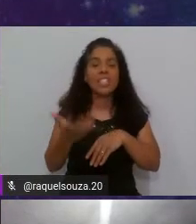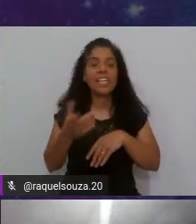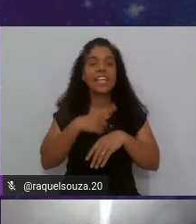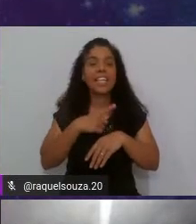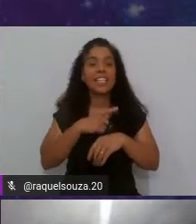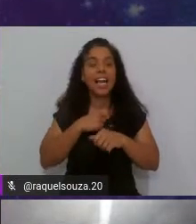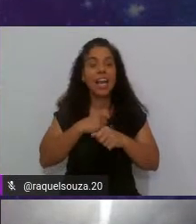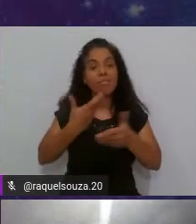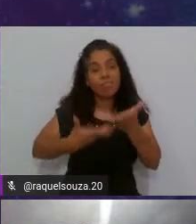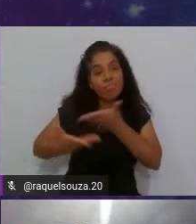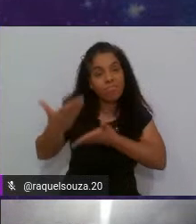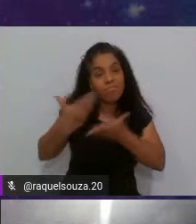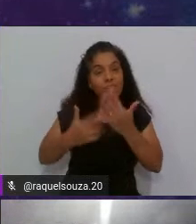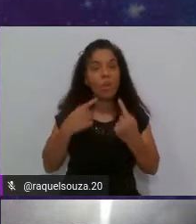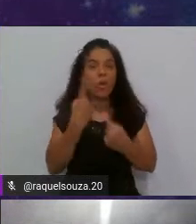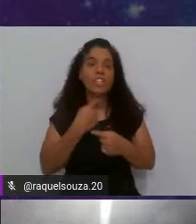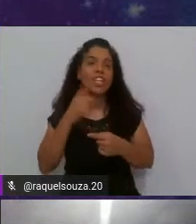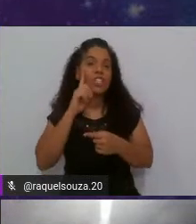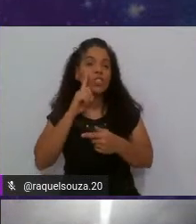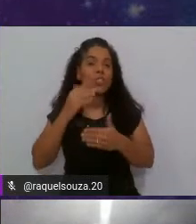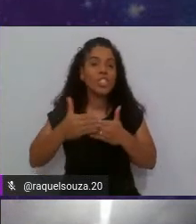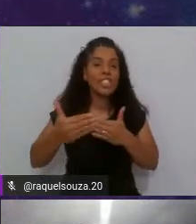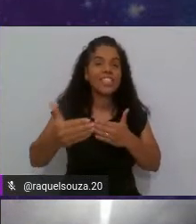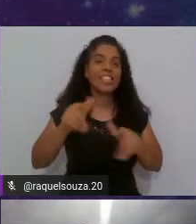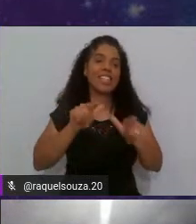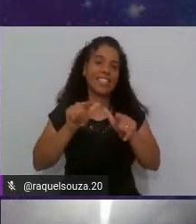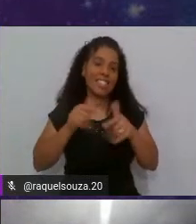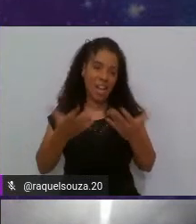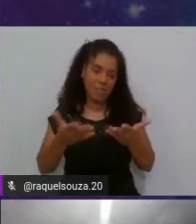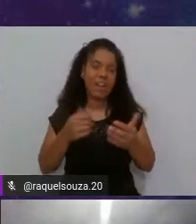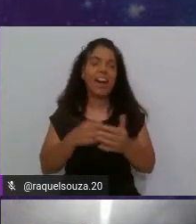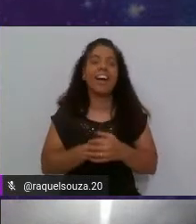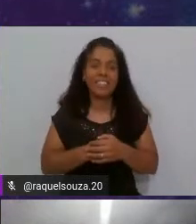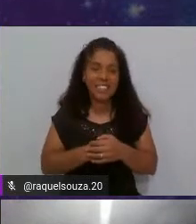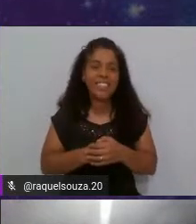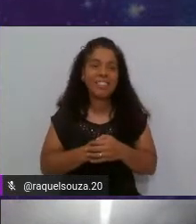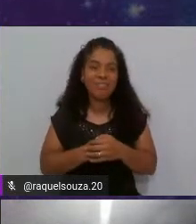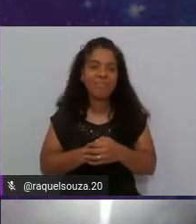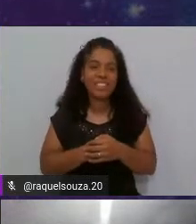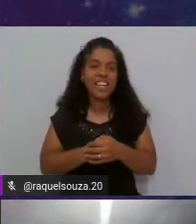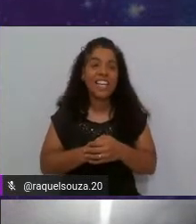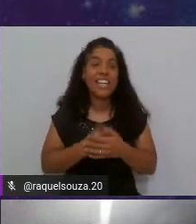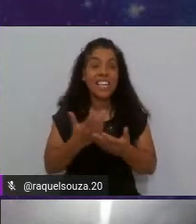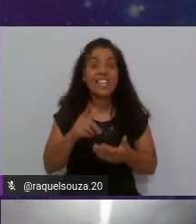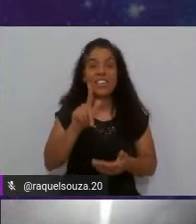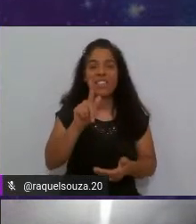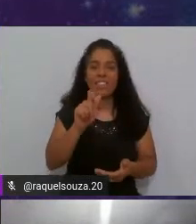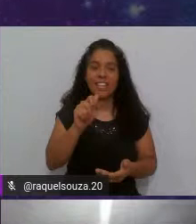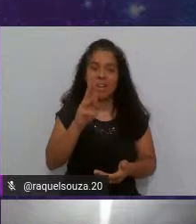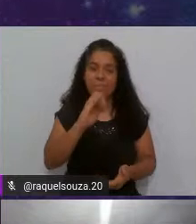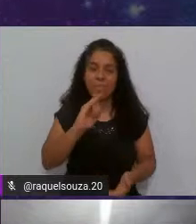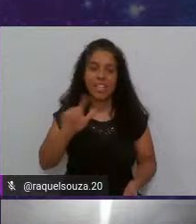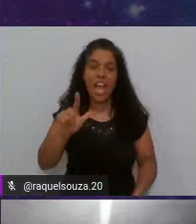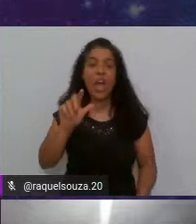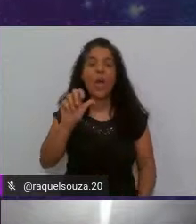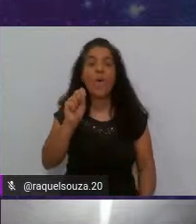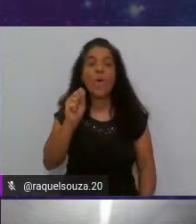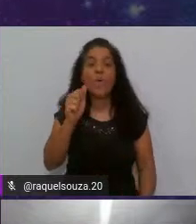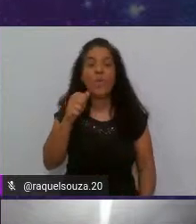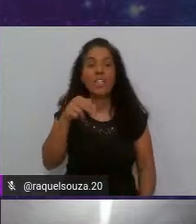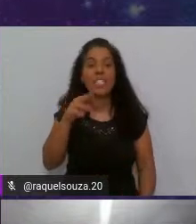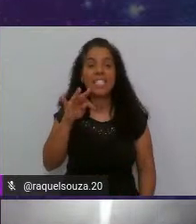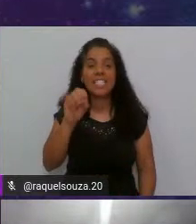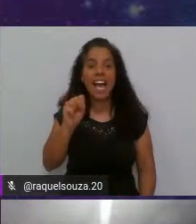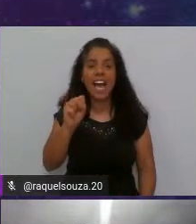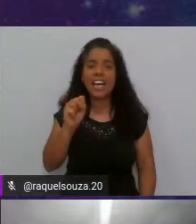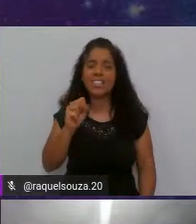compartilha com a gente o dia a dia de trabalho e tal e o Gabriel né o Gabriel Santos que é um